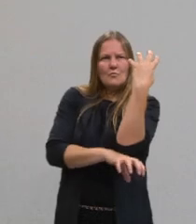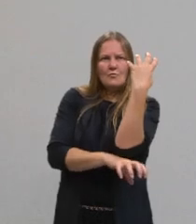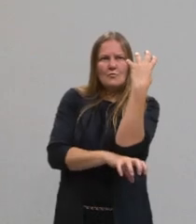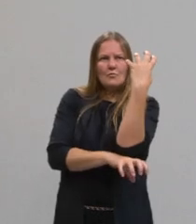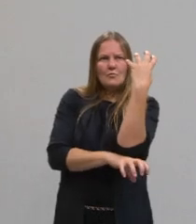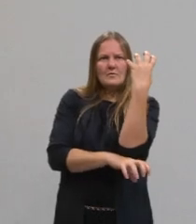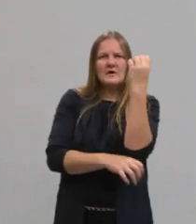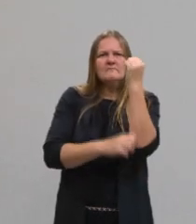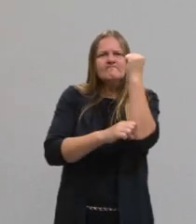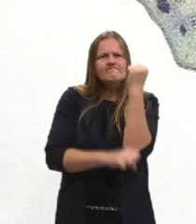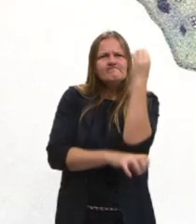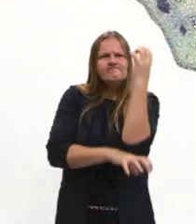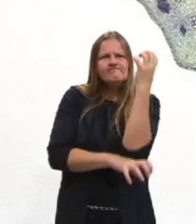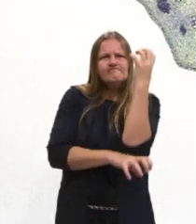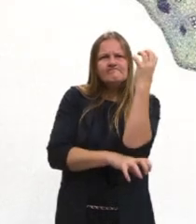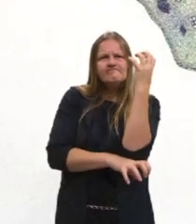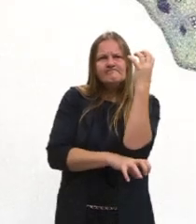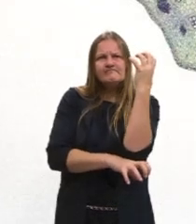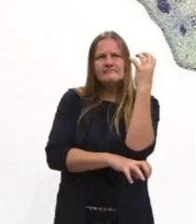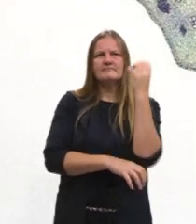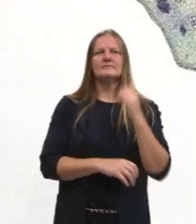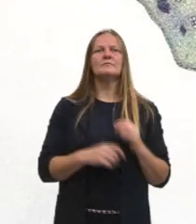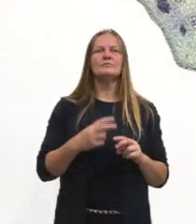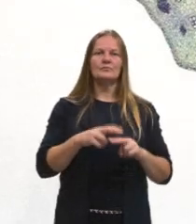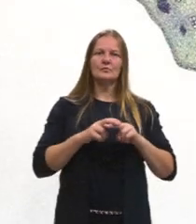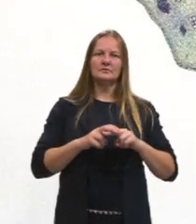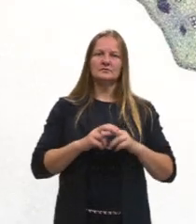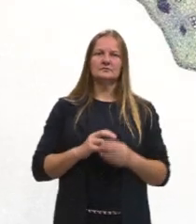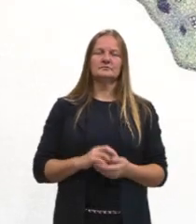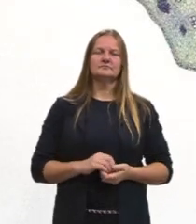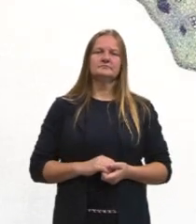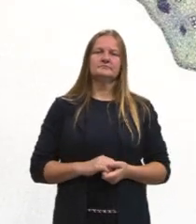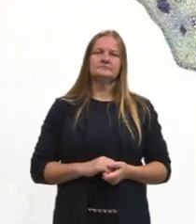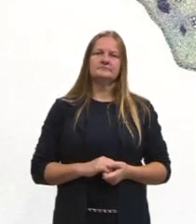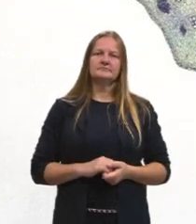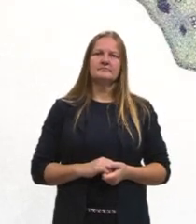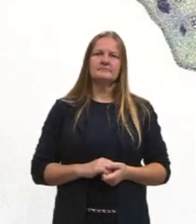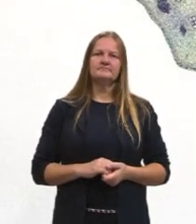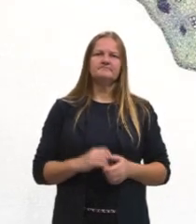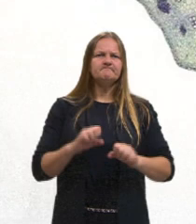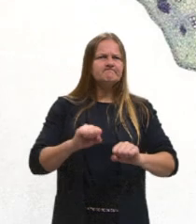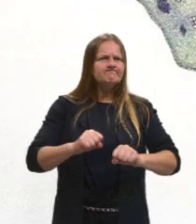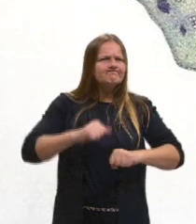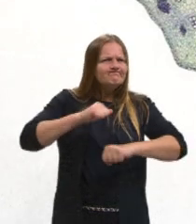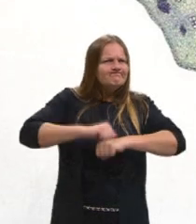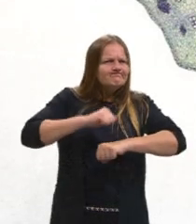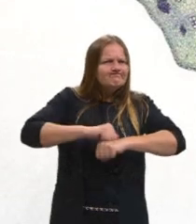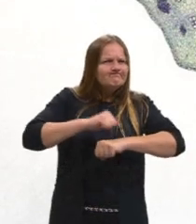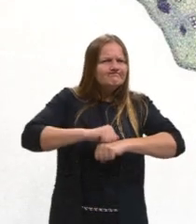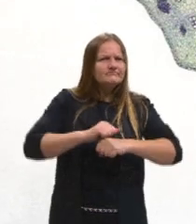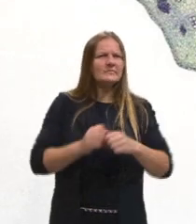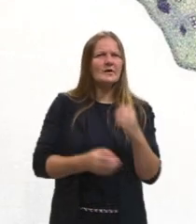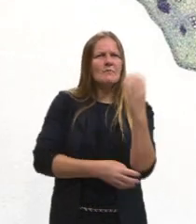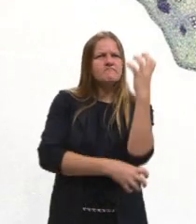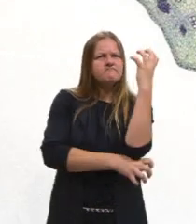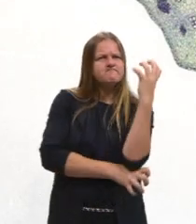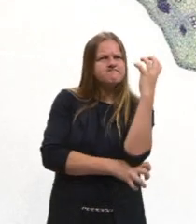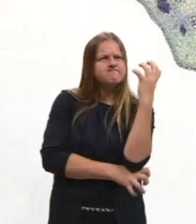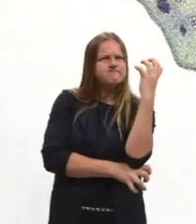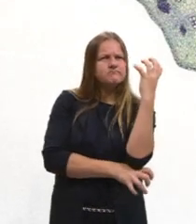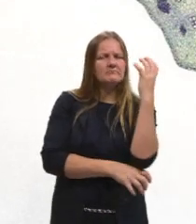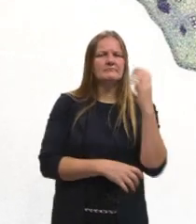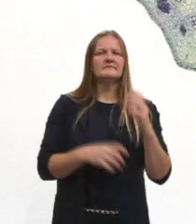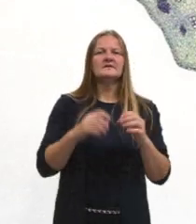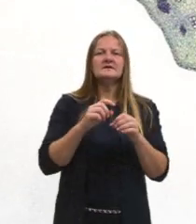Por isso que ela vai sustentar o corpo da planta. Certo? Então, ela é mais existente que o colênquima. E, geralmente,